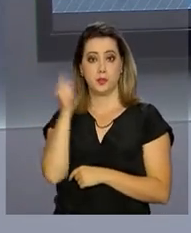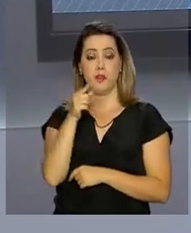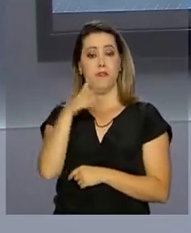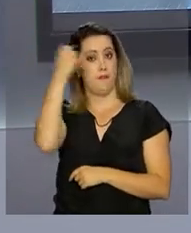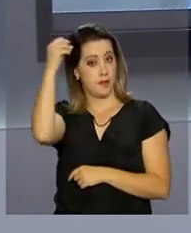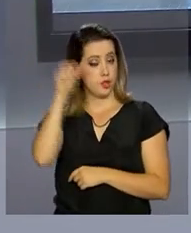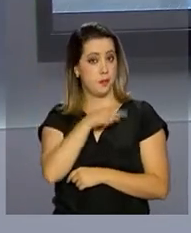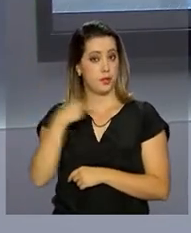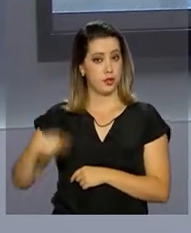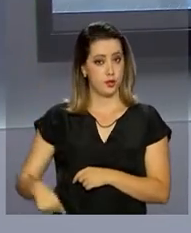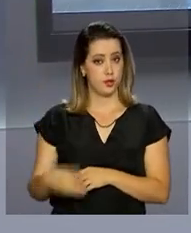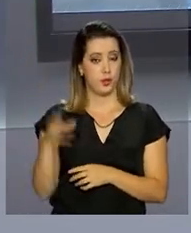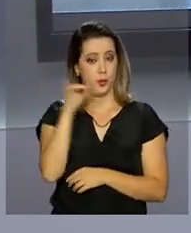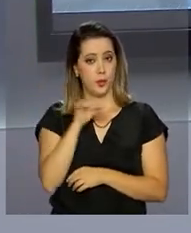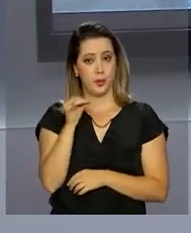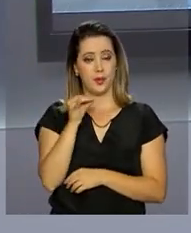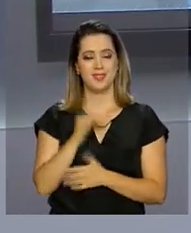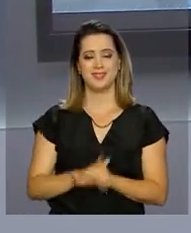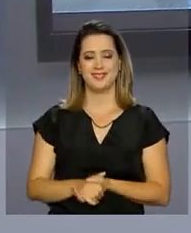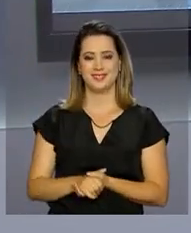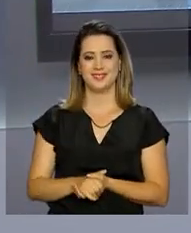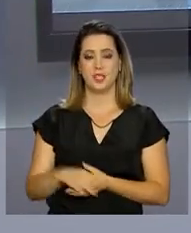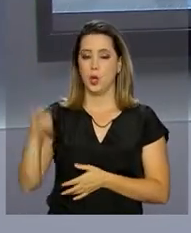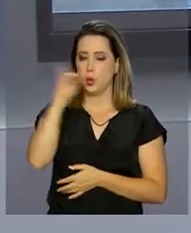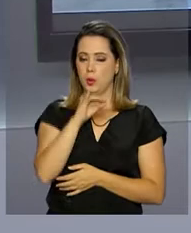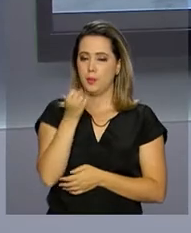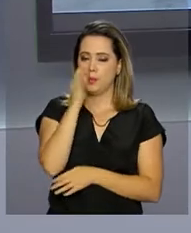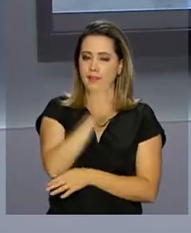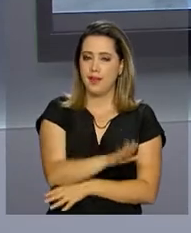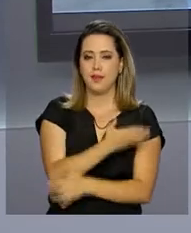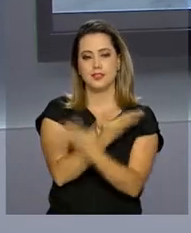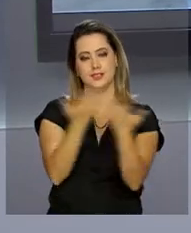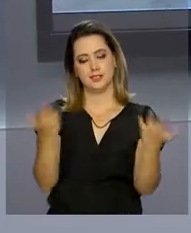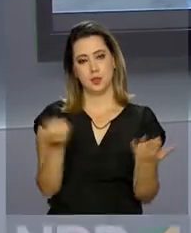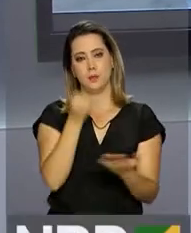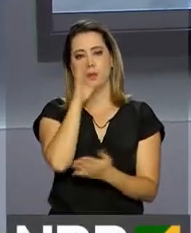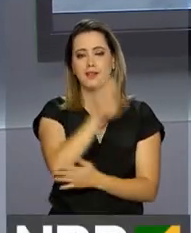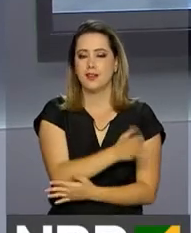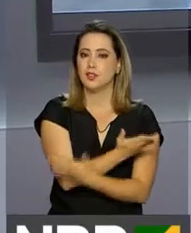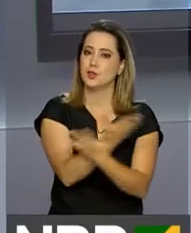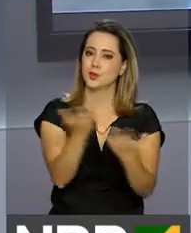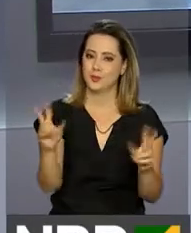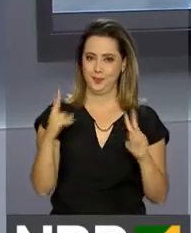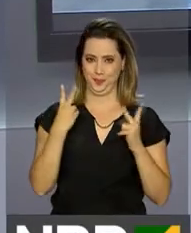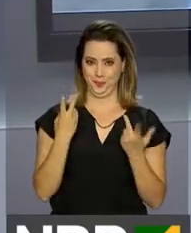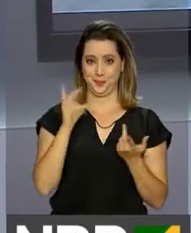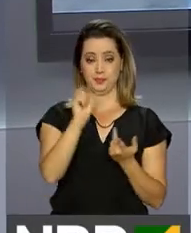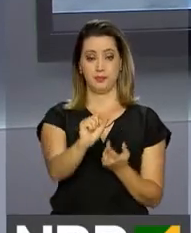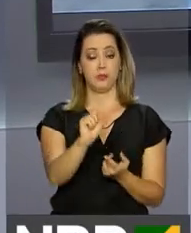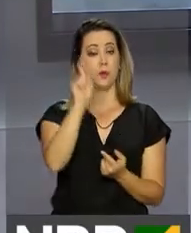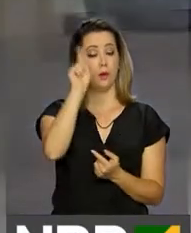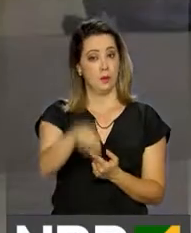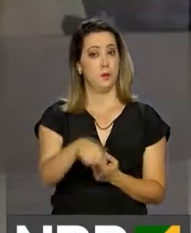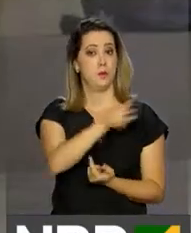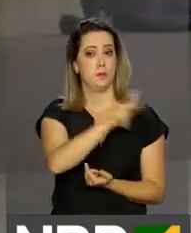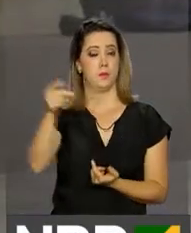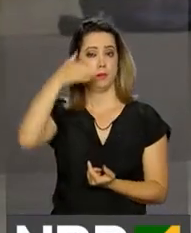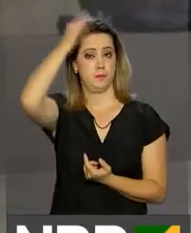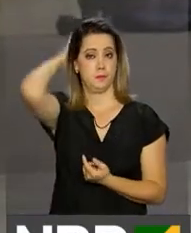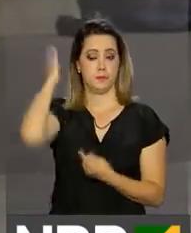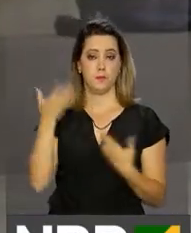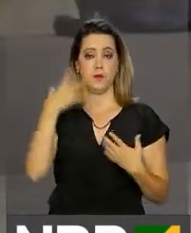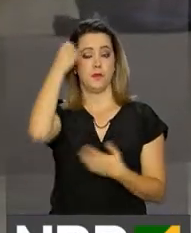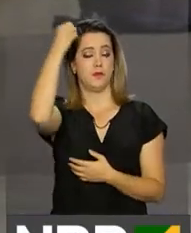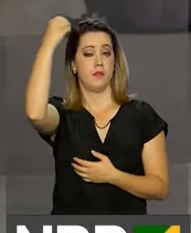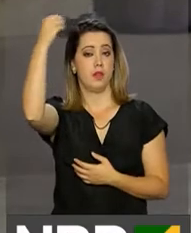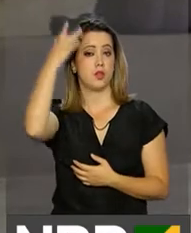China. Olá, Gabi. Olá, Lilian. Boa tarde. Uma boa tarde a todos. É isso mesmo. O presidente Michel Temer embarca